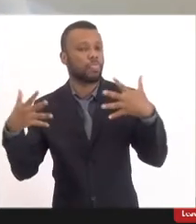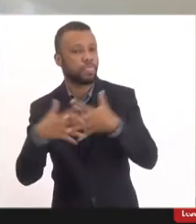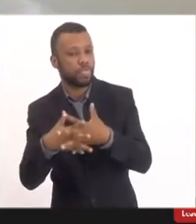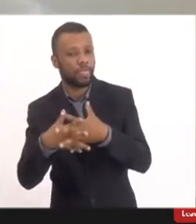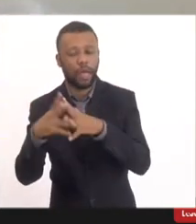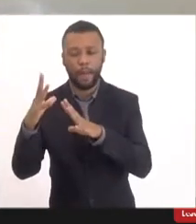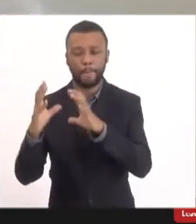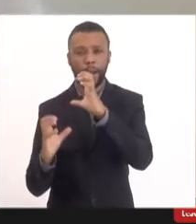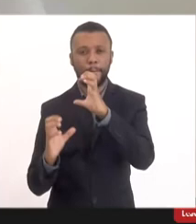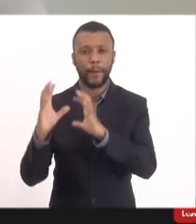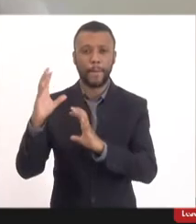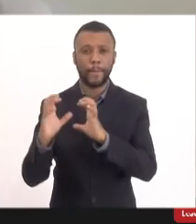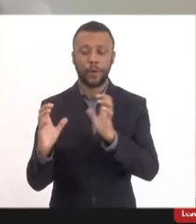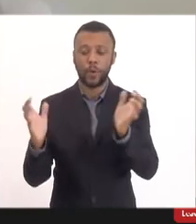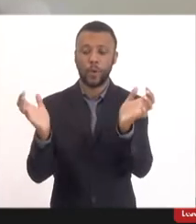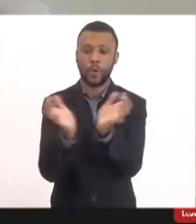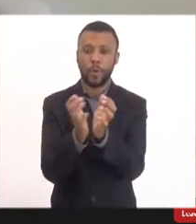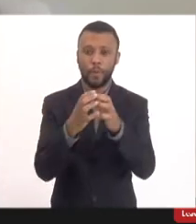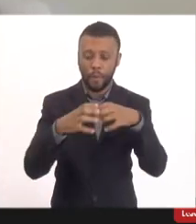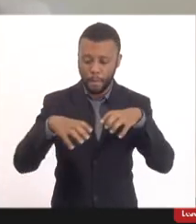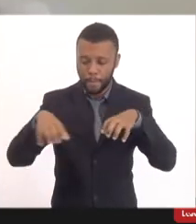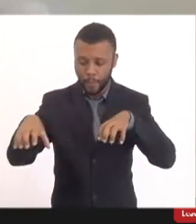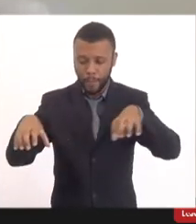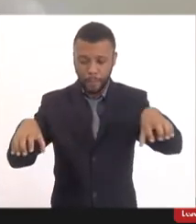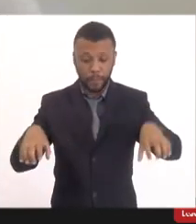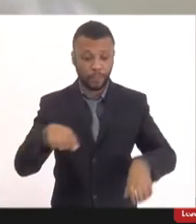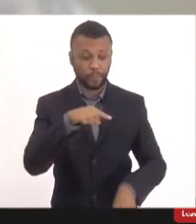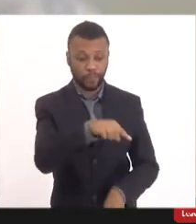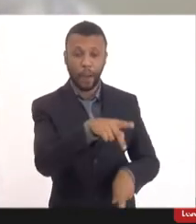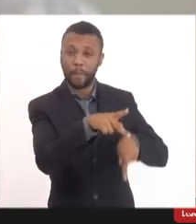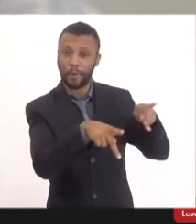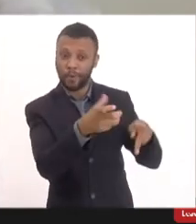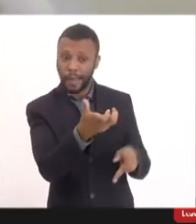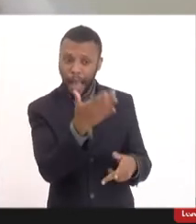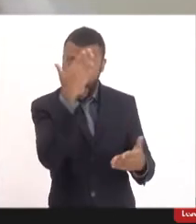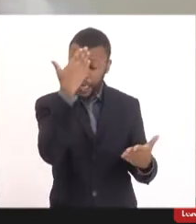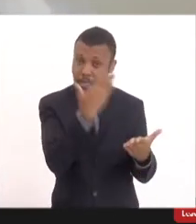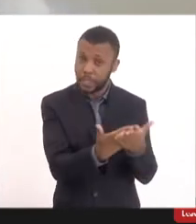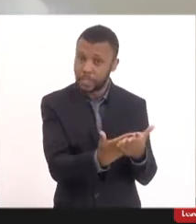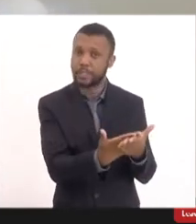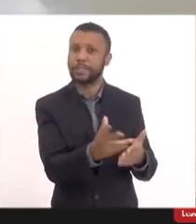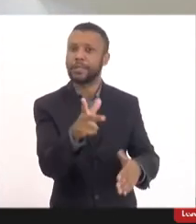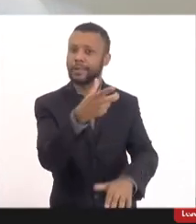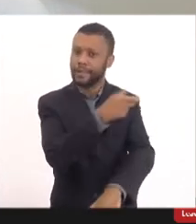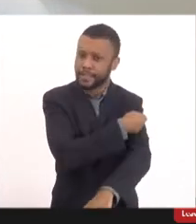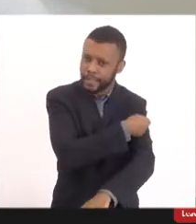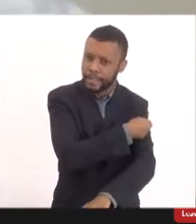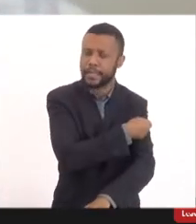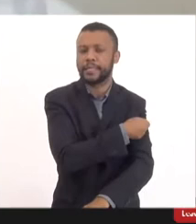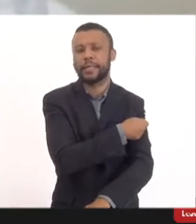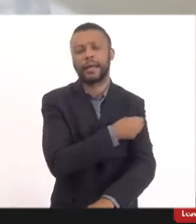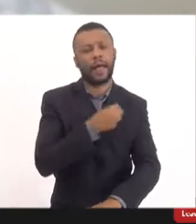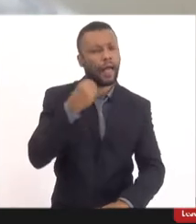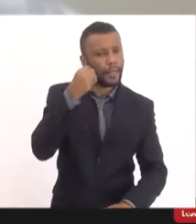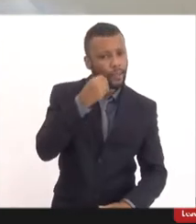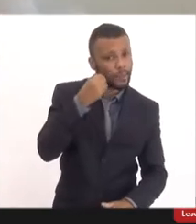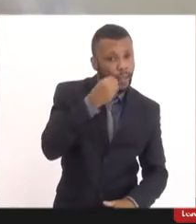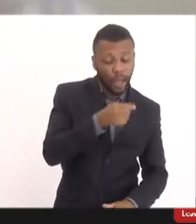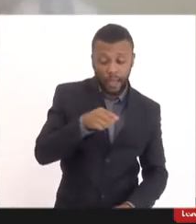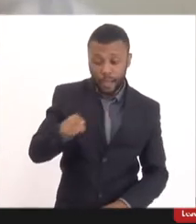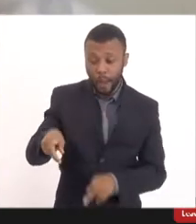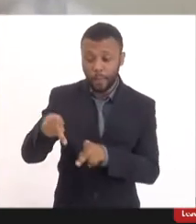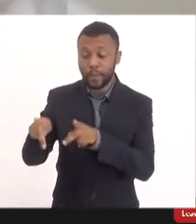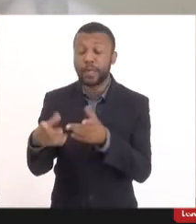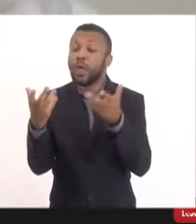A população que quer e que acredita na vacinação mesmo, nessas condições experimentais, e a população que não quer